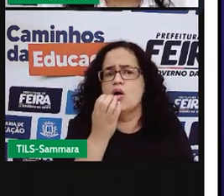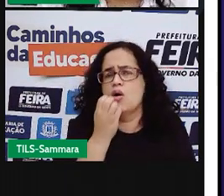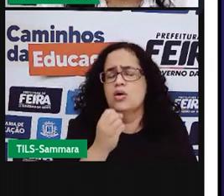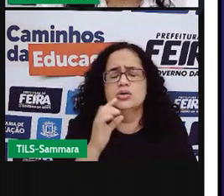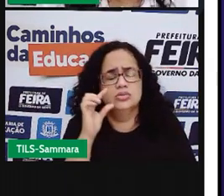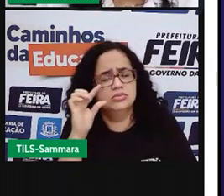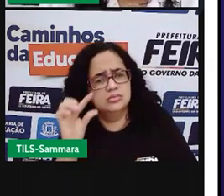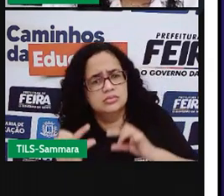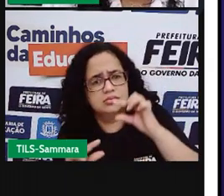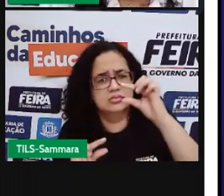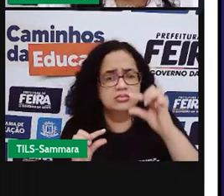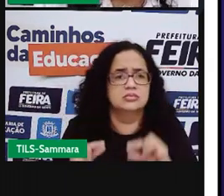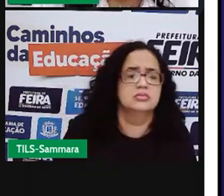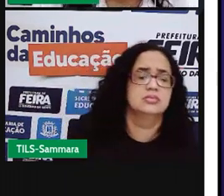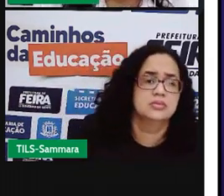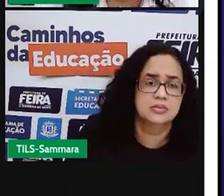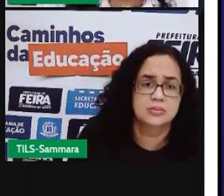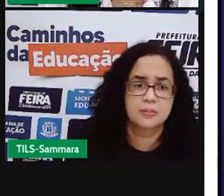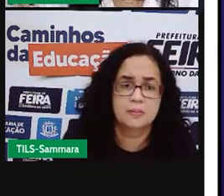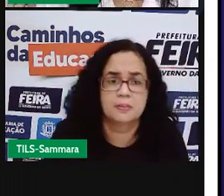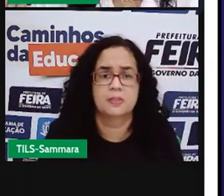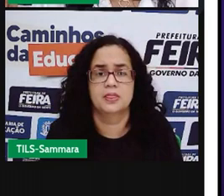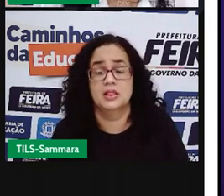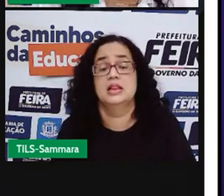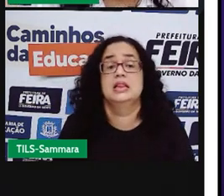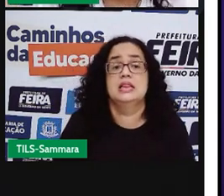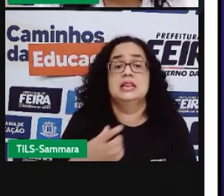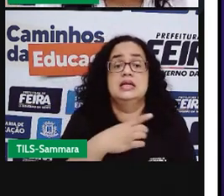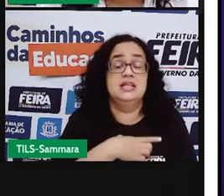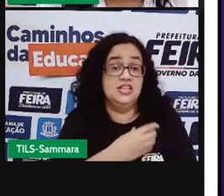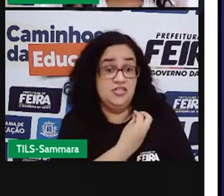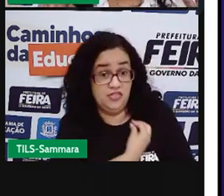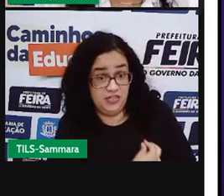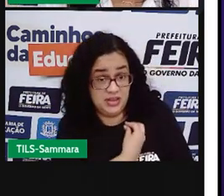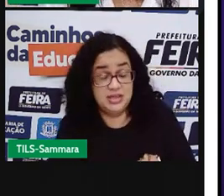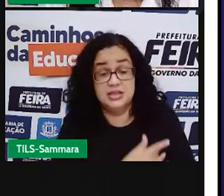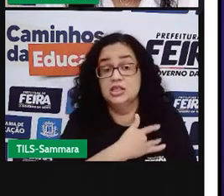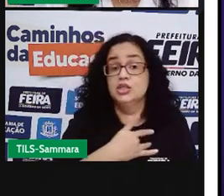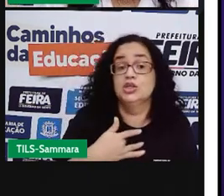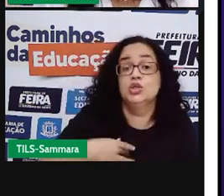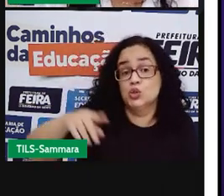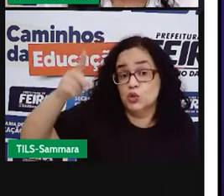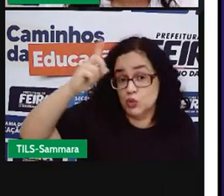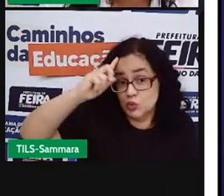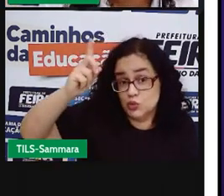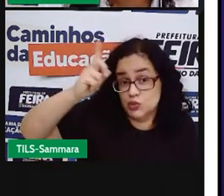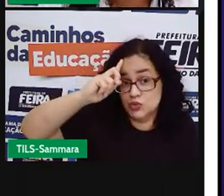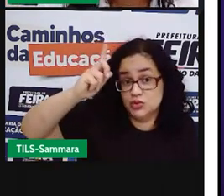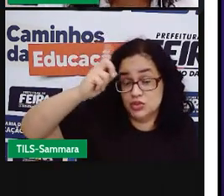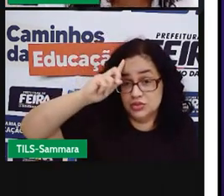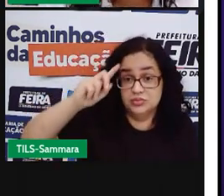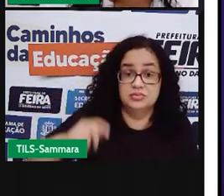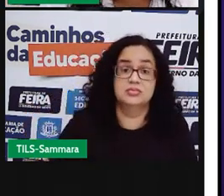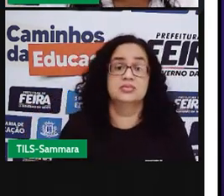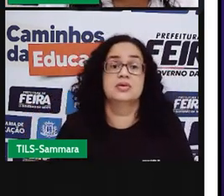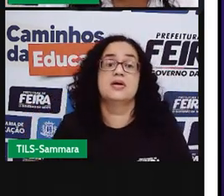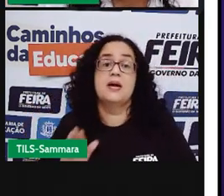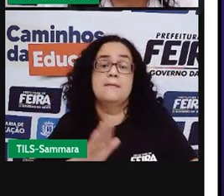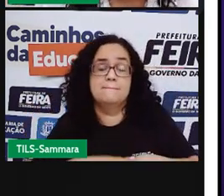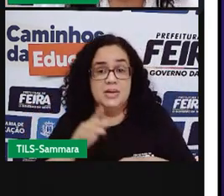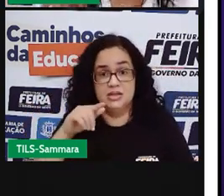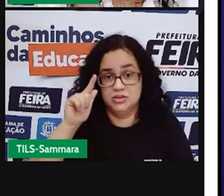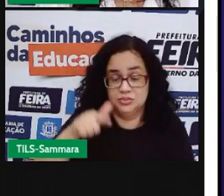pouquinho. De pouquinho em pouquinho, para a gente ter uma vida saudável todos os dias. Vamos para mais